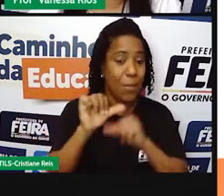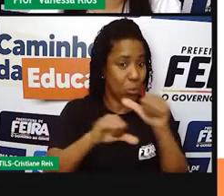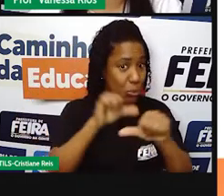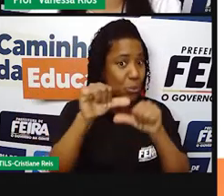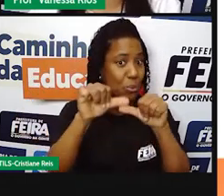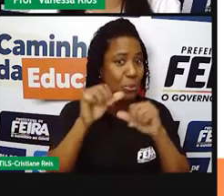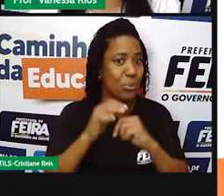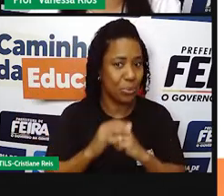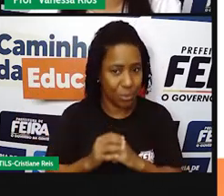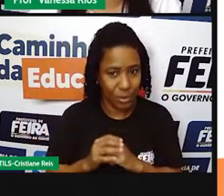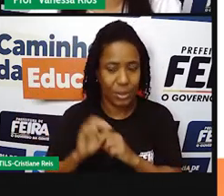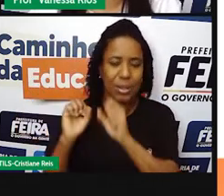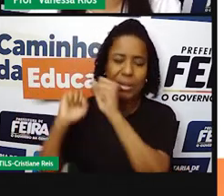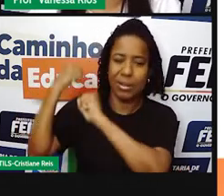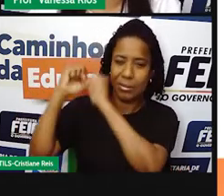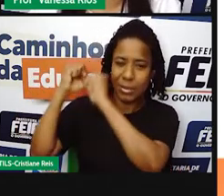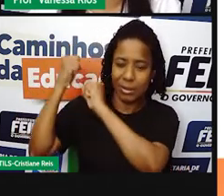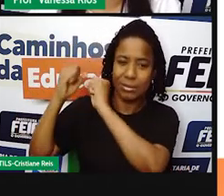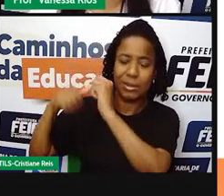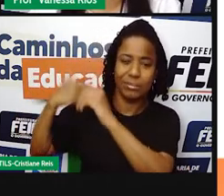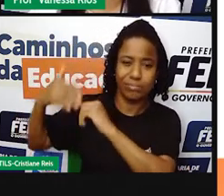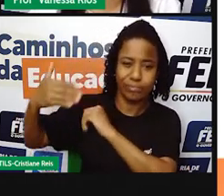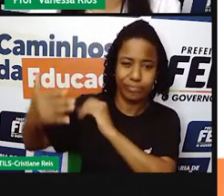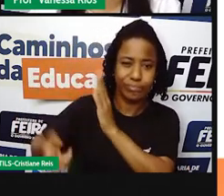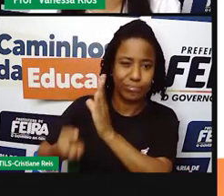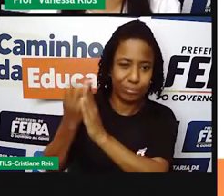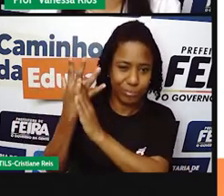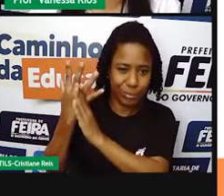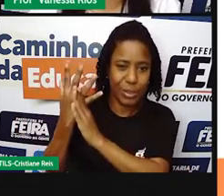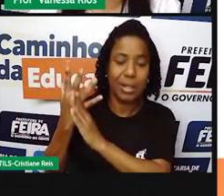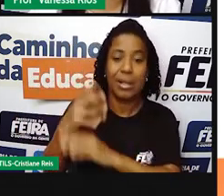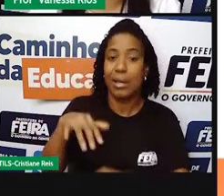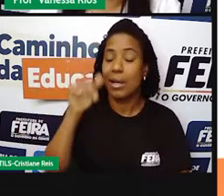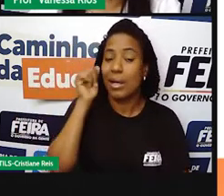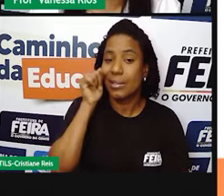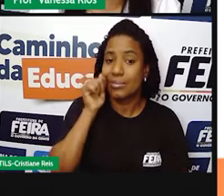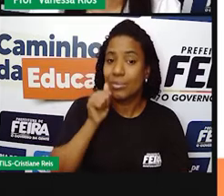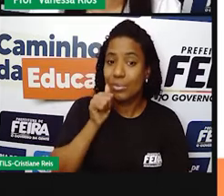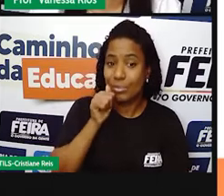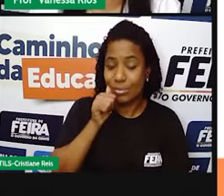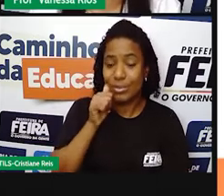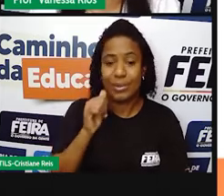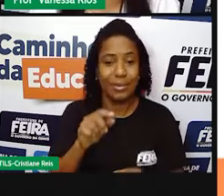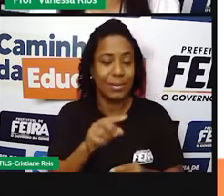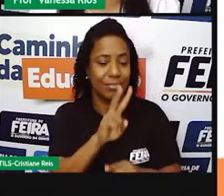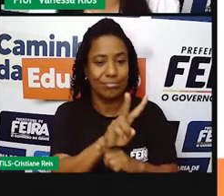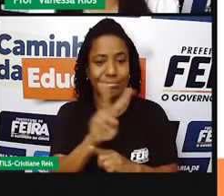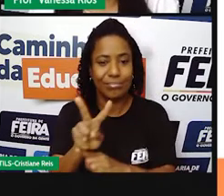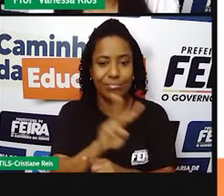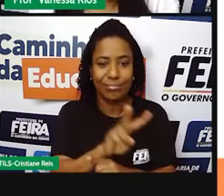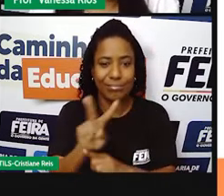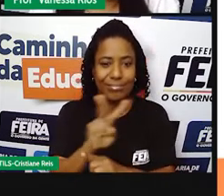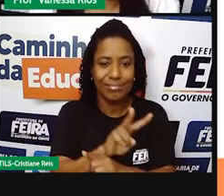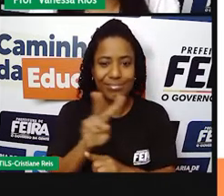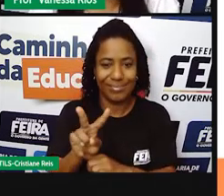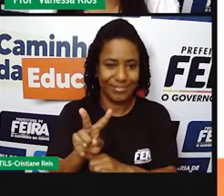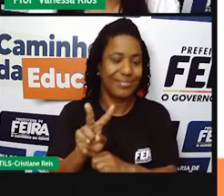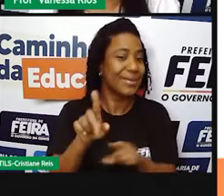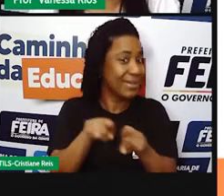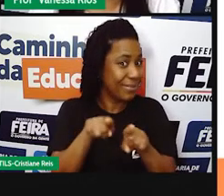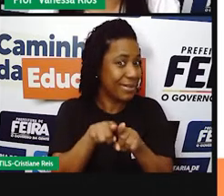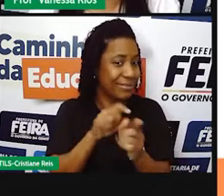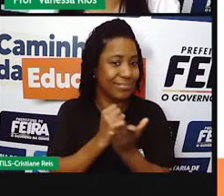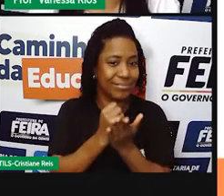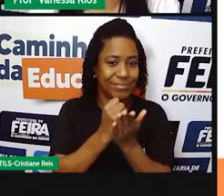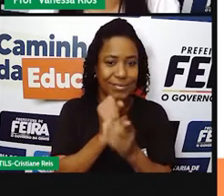Nesse momento aí, as mulheres, elas passaram a ter um papel importante no sustento da família.